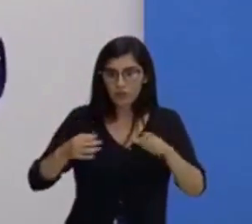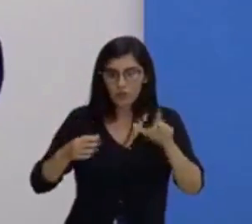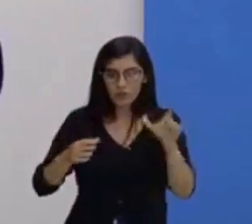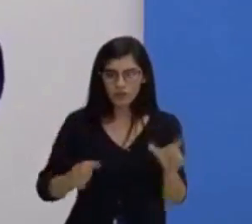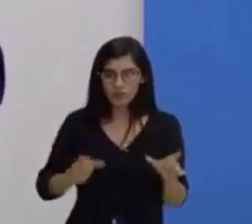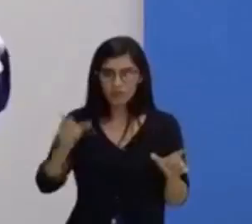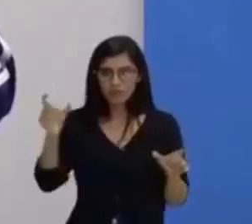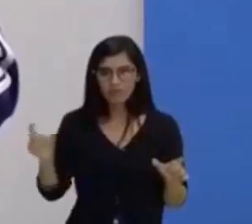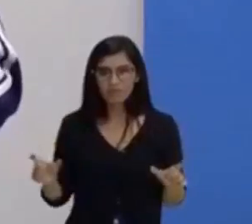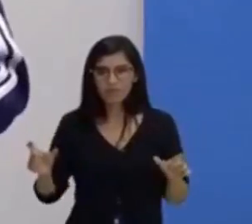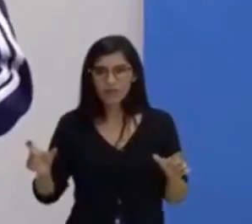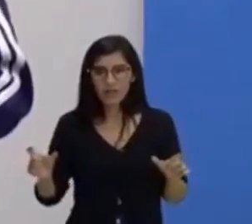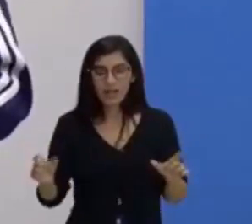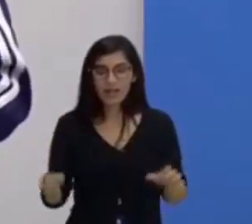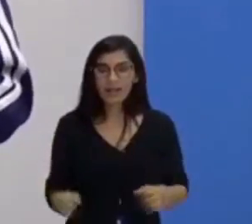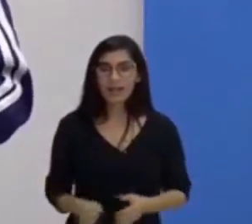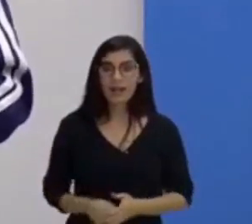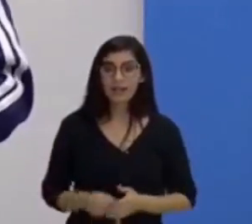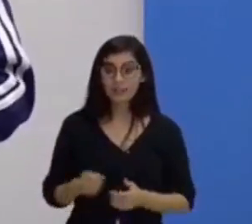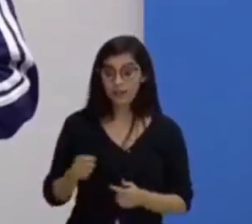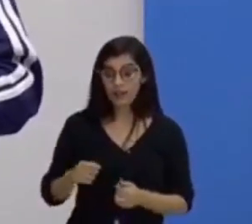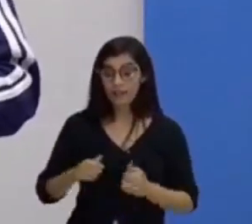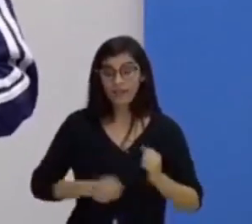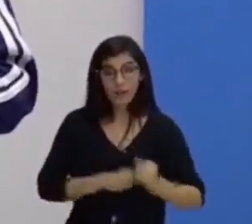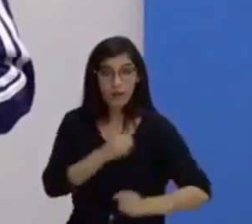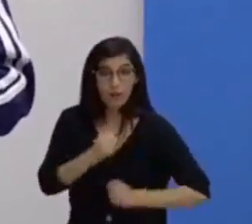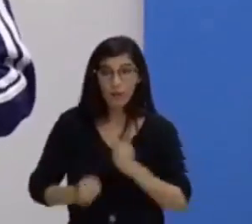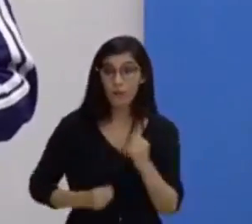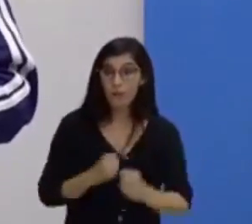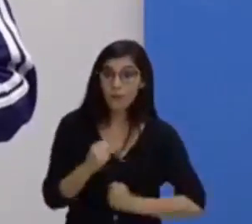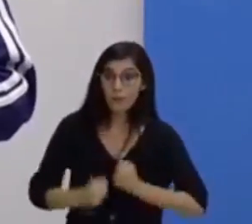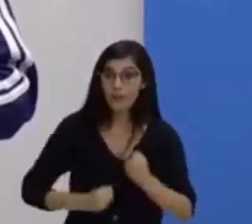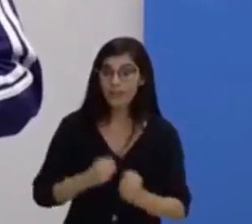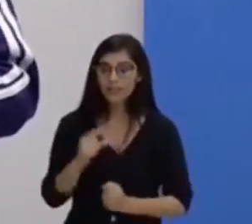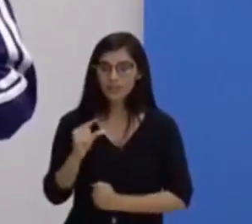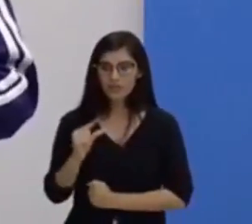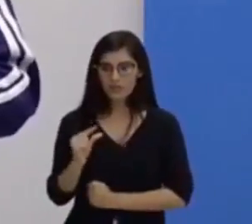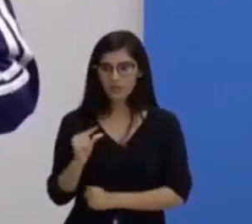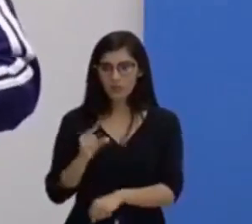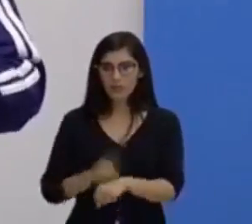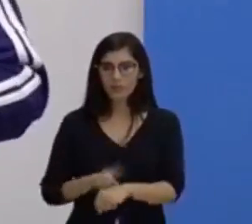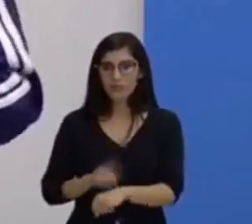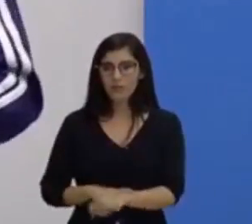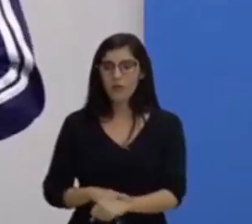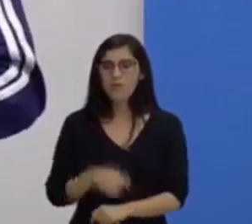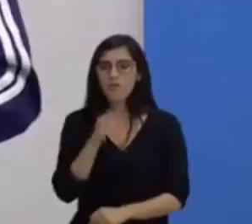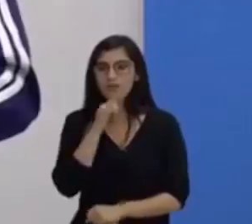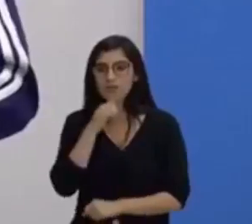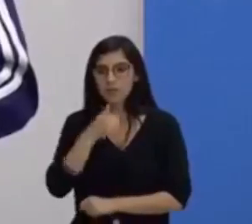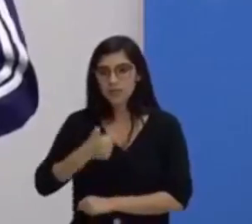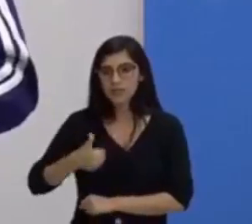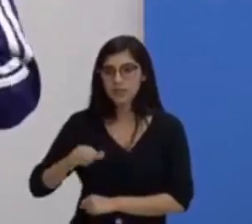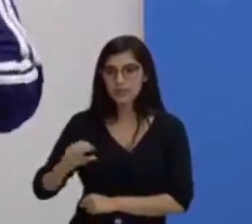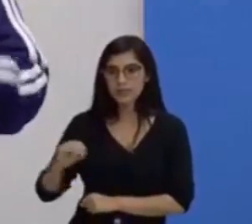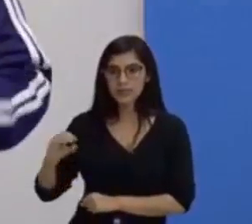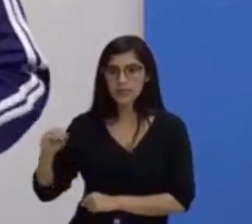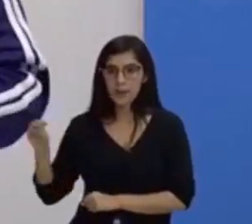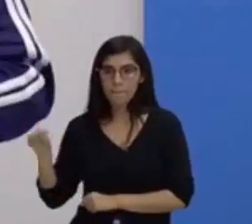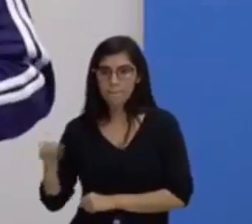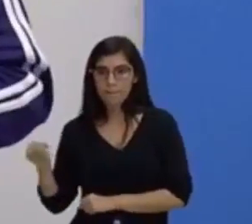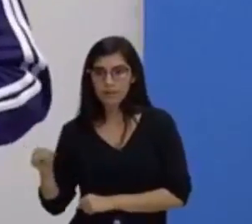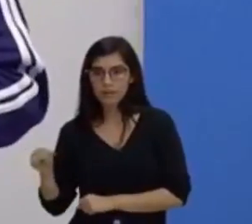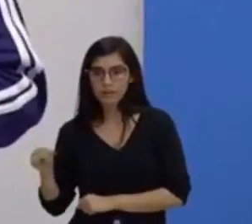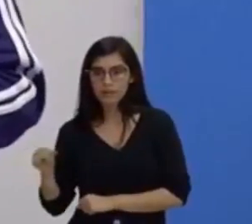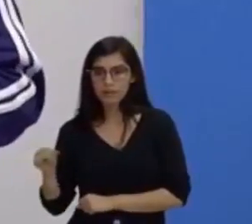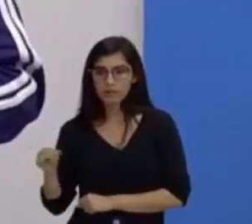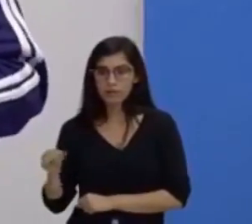corrida de longa duração, a gente pode falar de corrida de curtíssima duração. Por exemplo, 100 metros rasos, 100